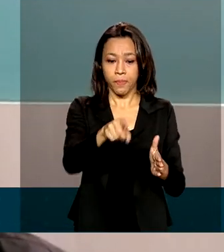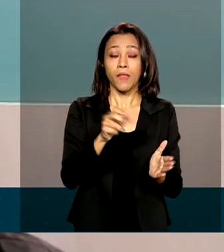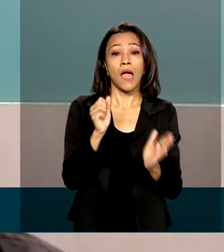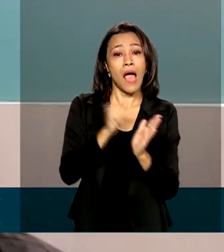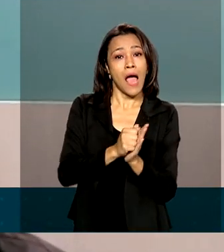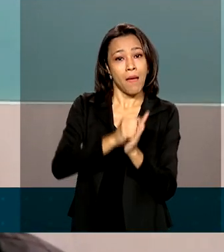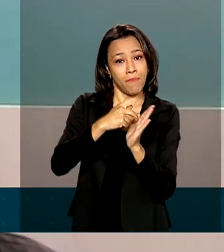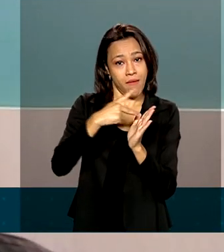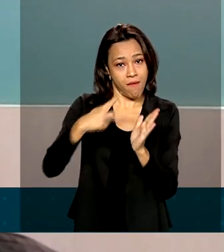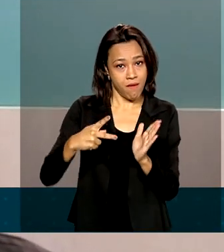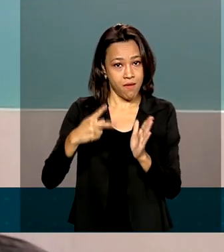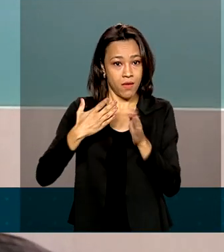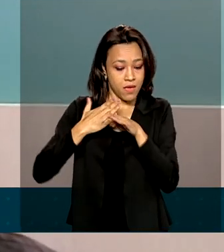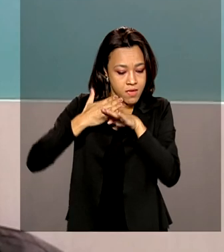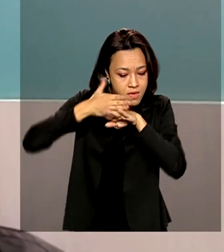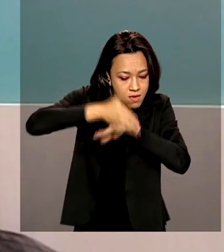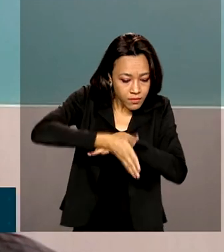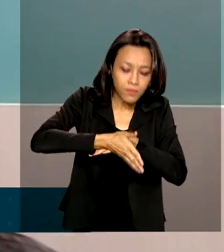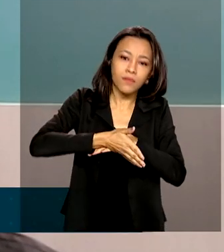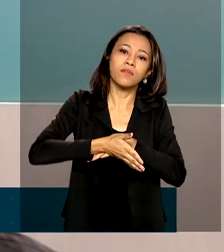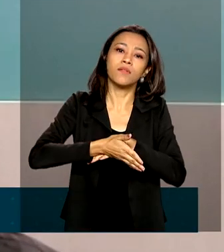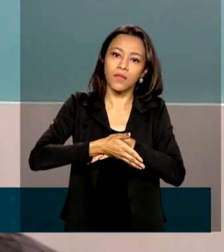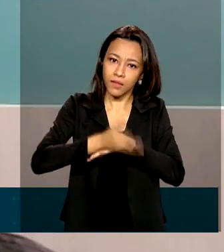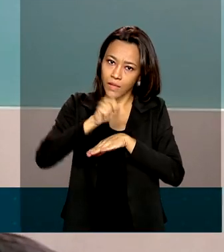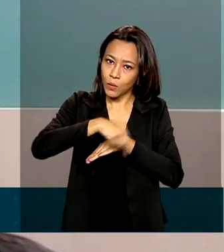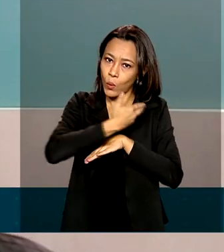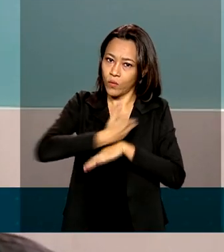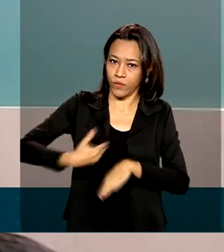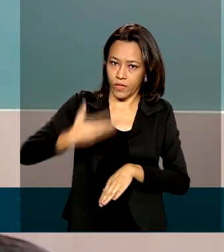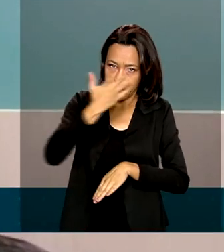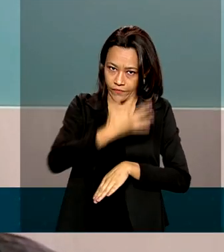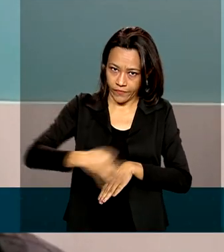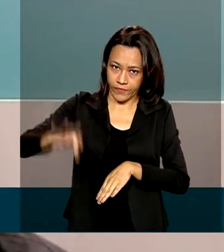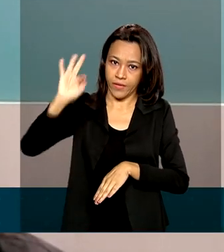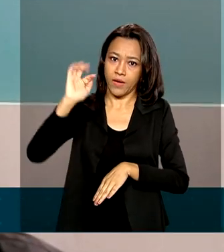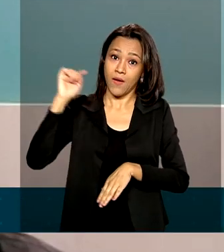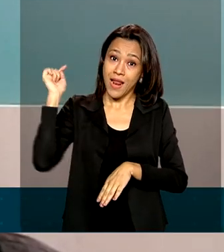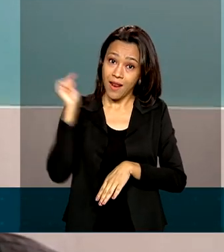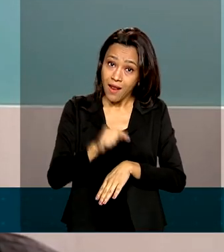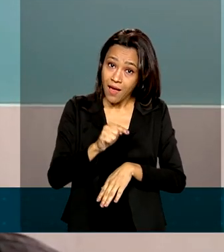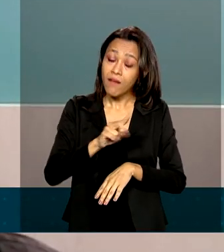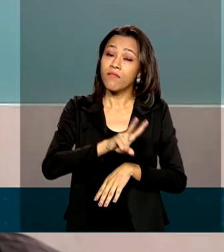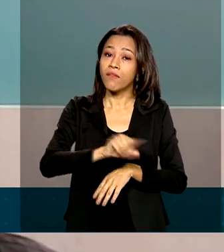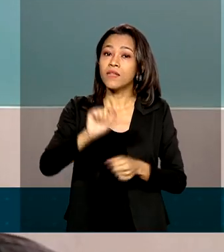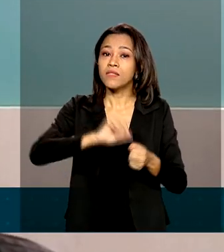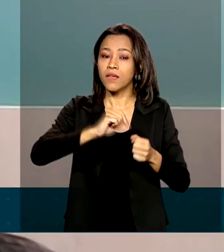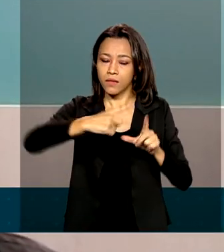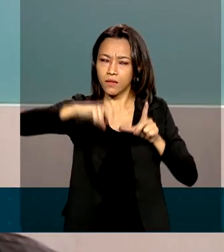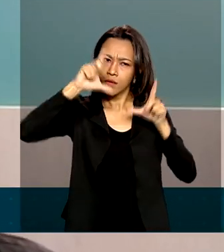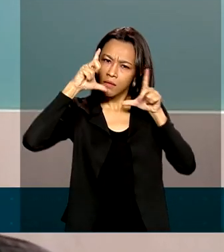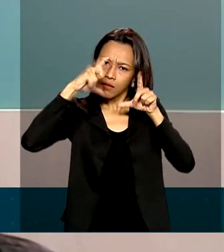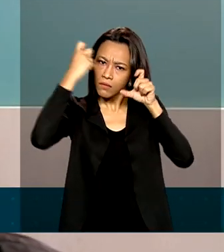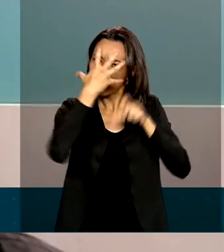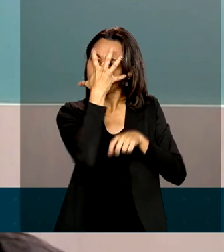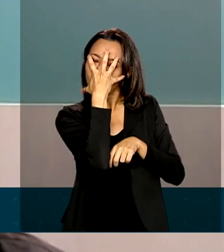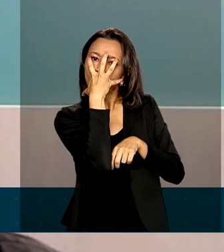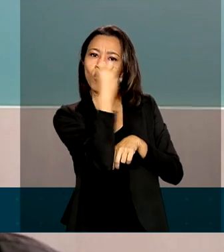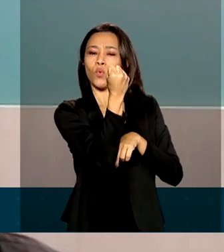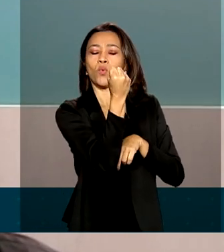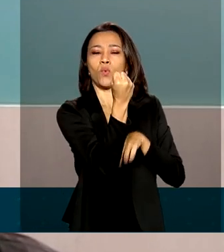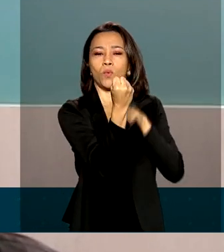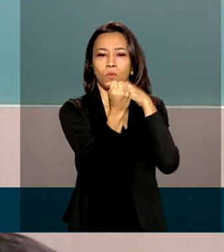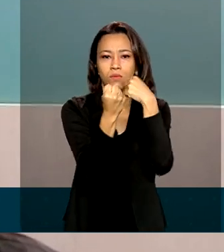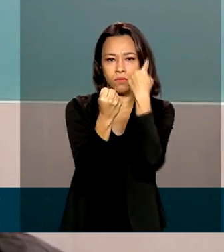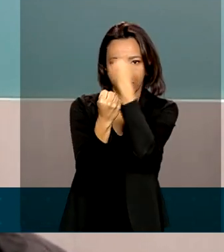meu.gov.br, o portal de serviços do governo federal, de forma que ali se realizará a foto e a captura facial